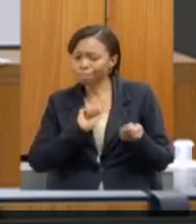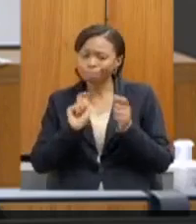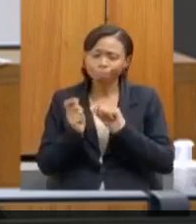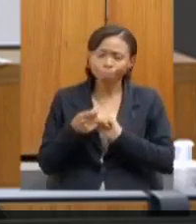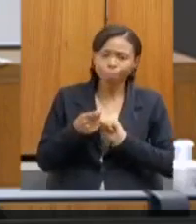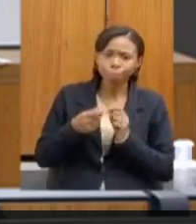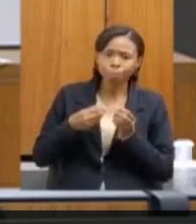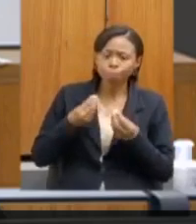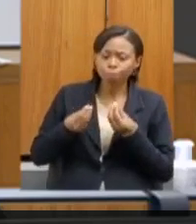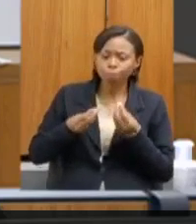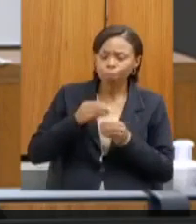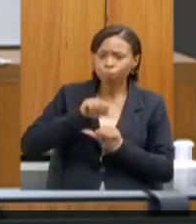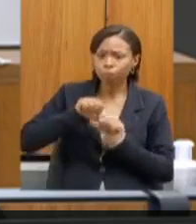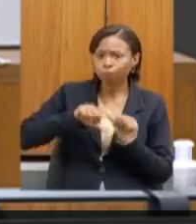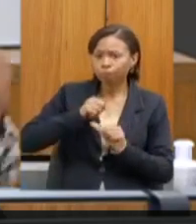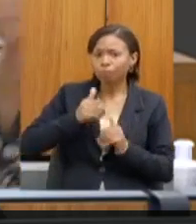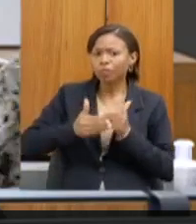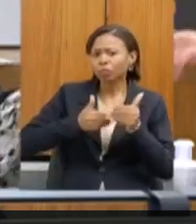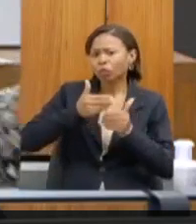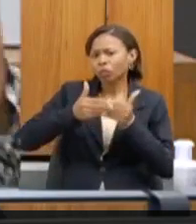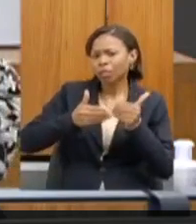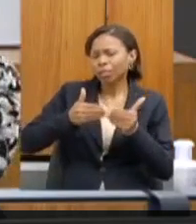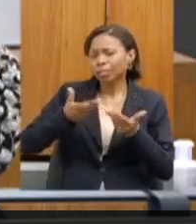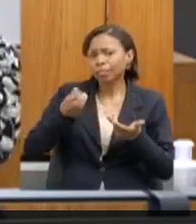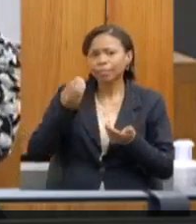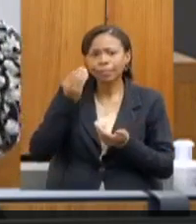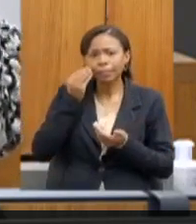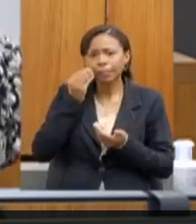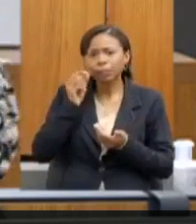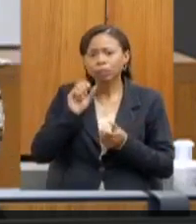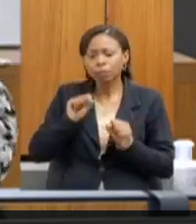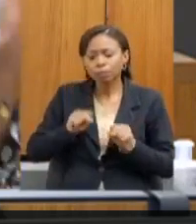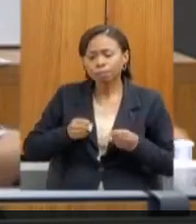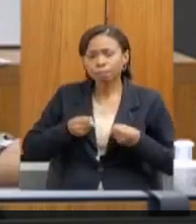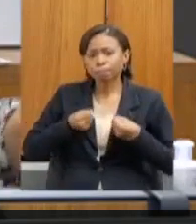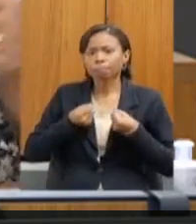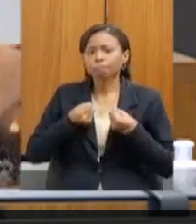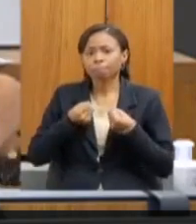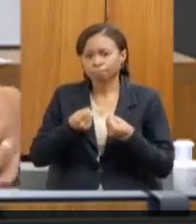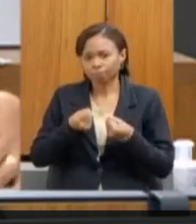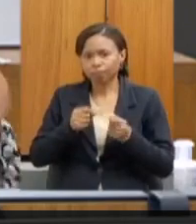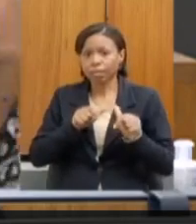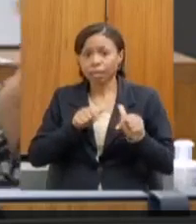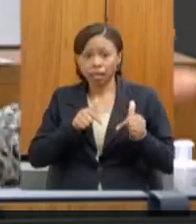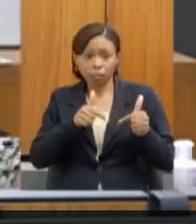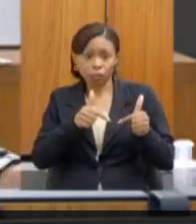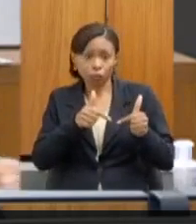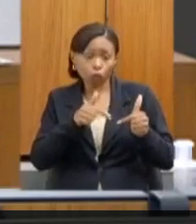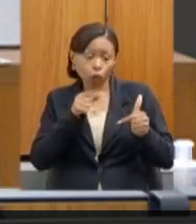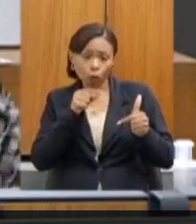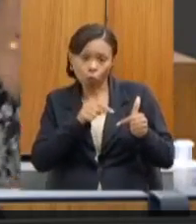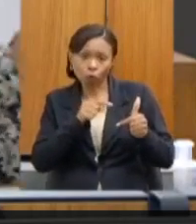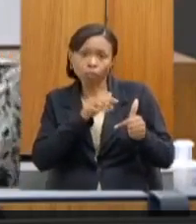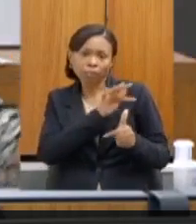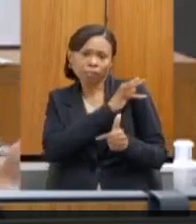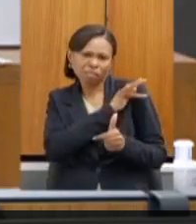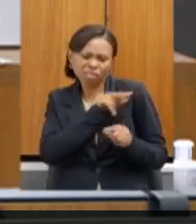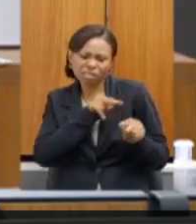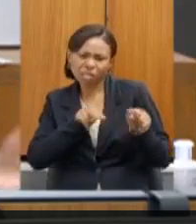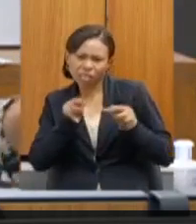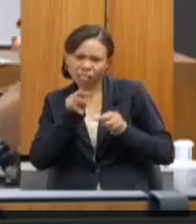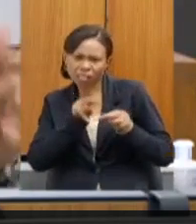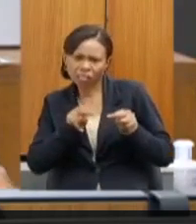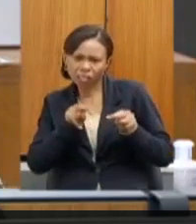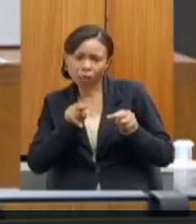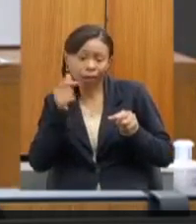deputado Noraldino, de reforçar não só as ações de fiscalização contra maus tratos,